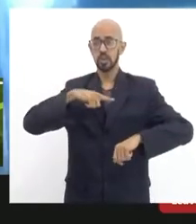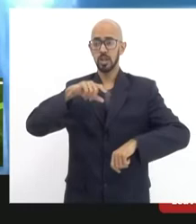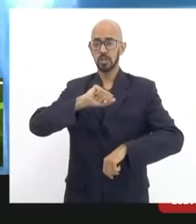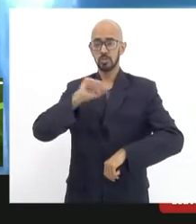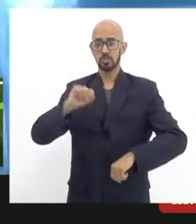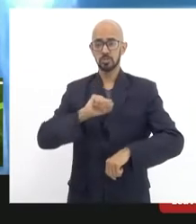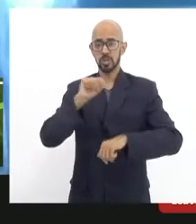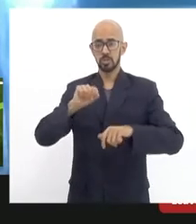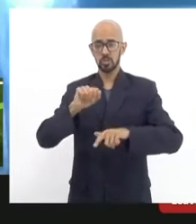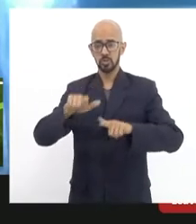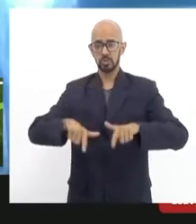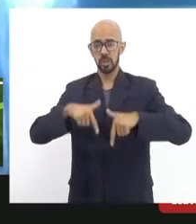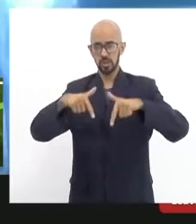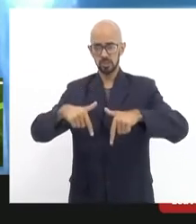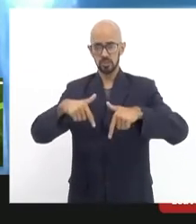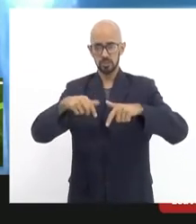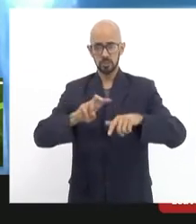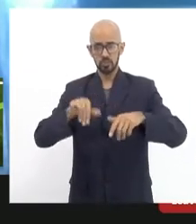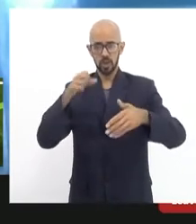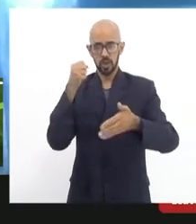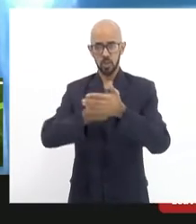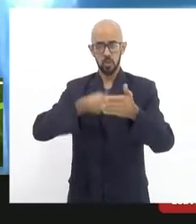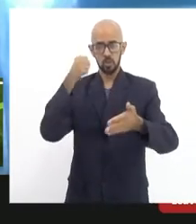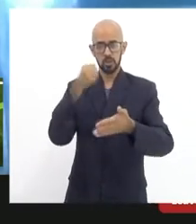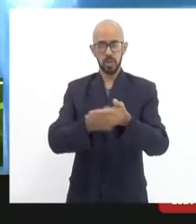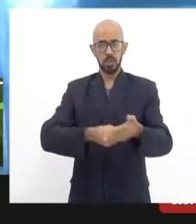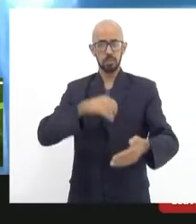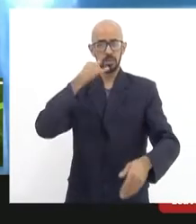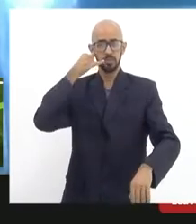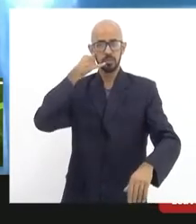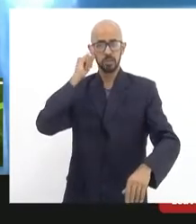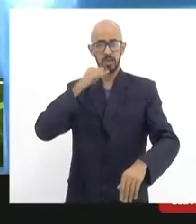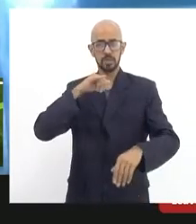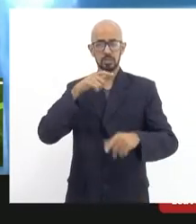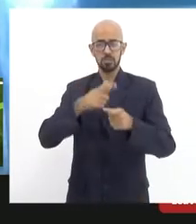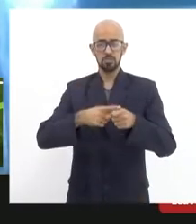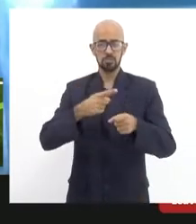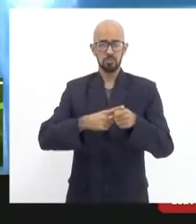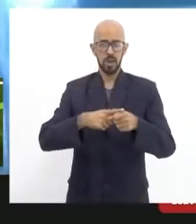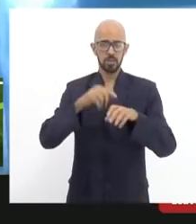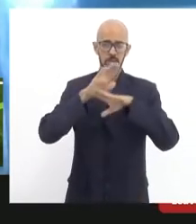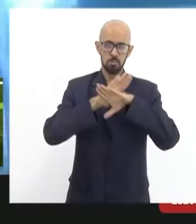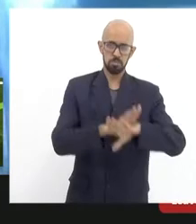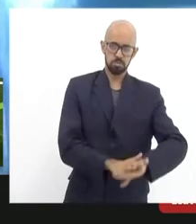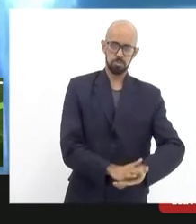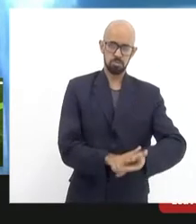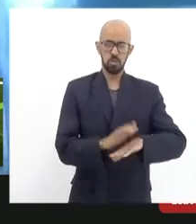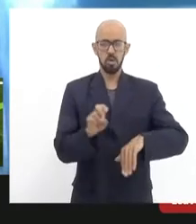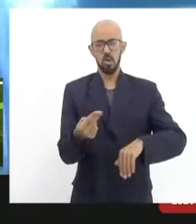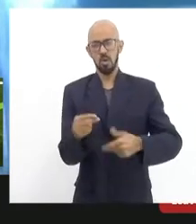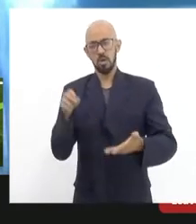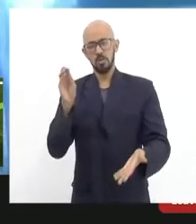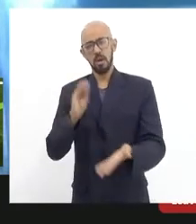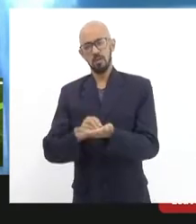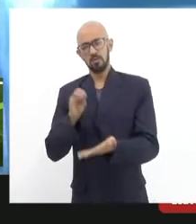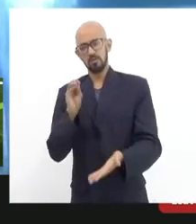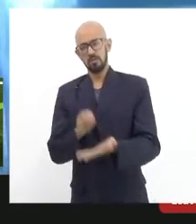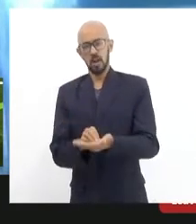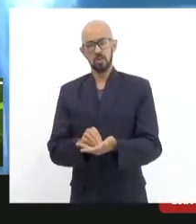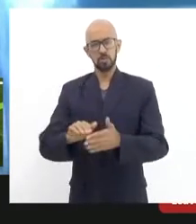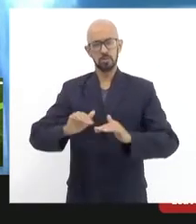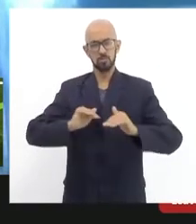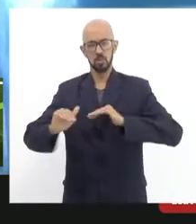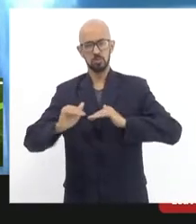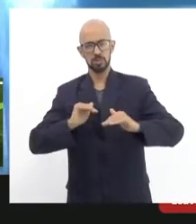a gente vai lutar muito para esse bairro não ser asfixiado, quer pela falta de mobilidade, quer pela violência,